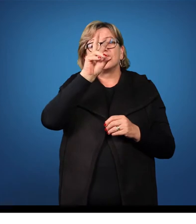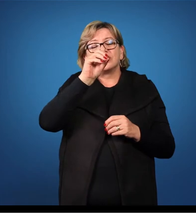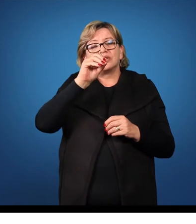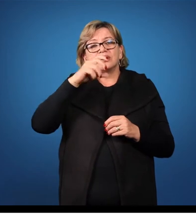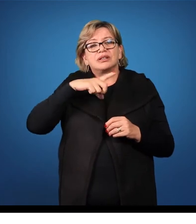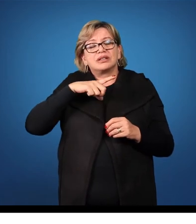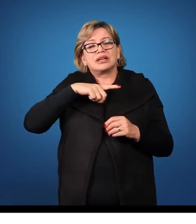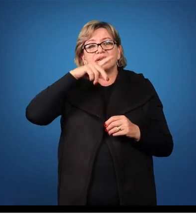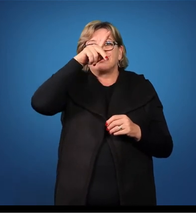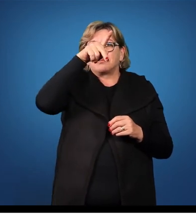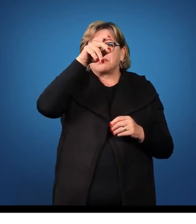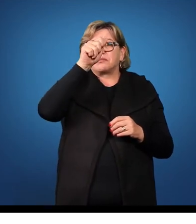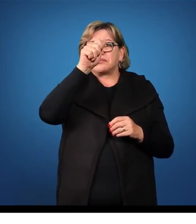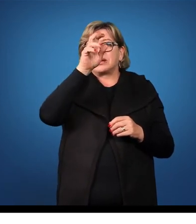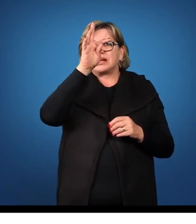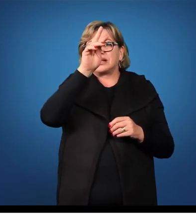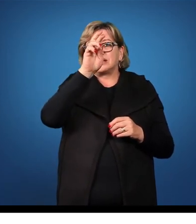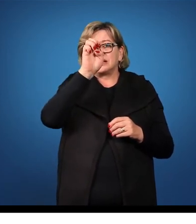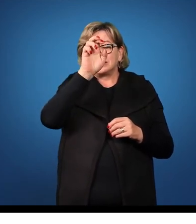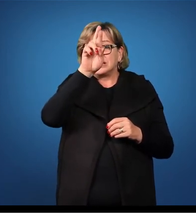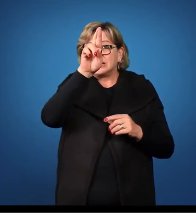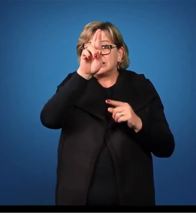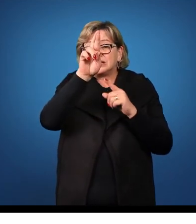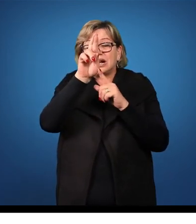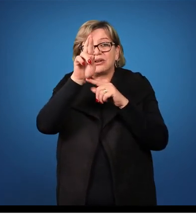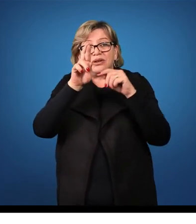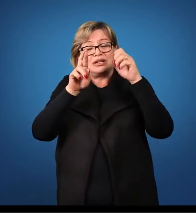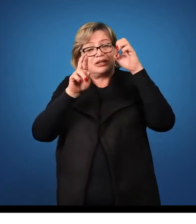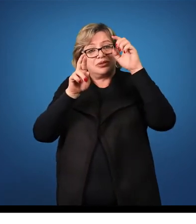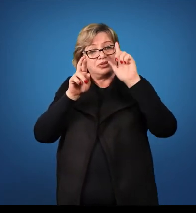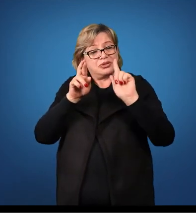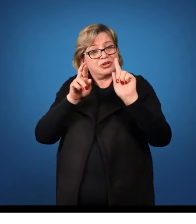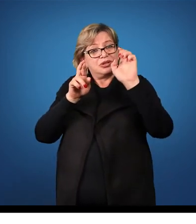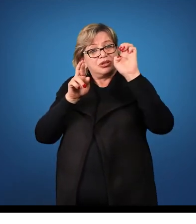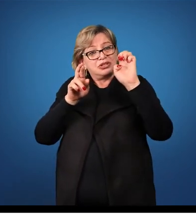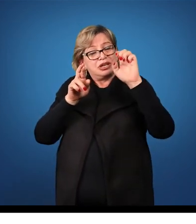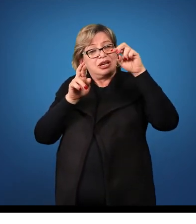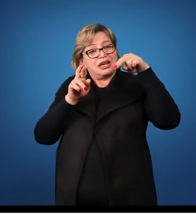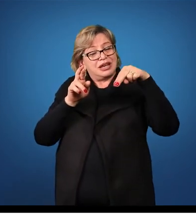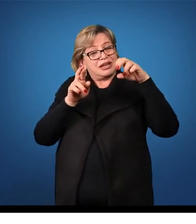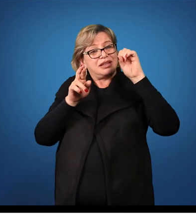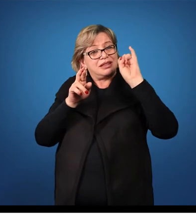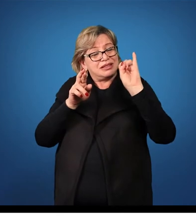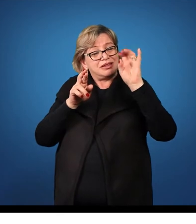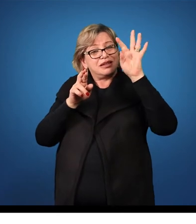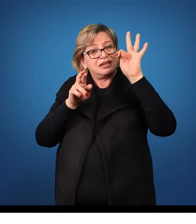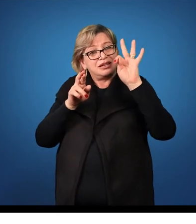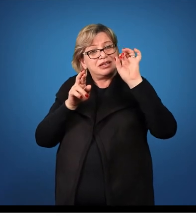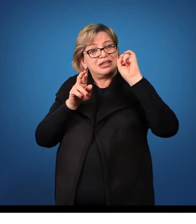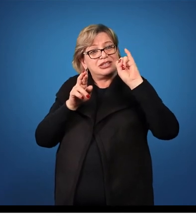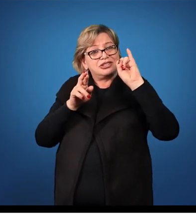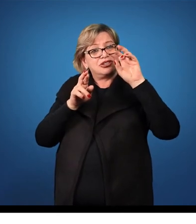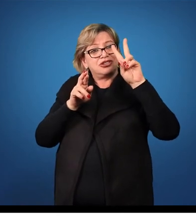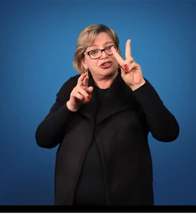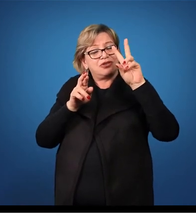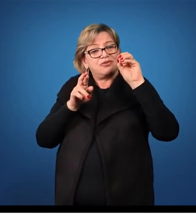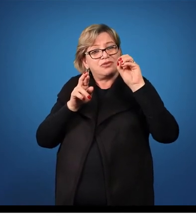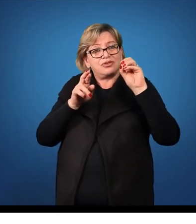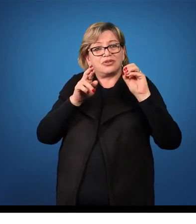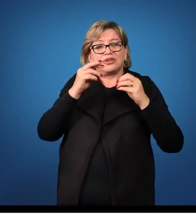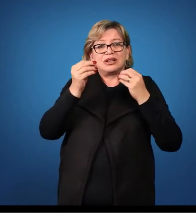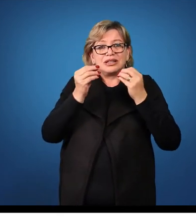Se nós fôssemos separar por sílabas, nós temos uma sílaba, duas, uma,